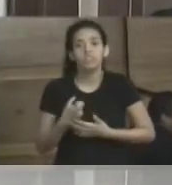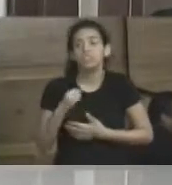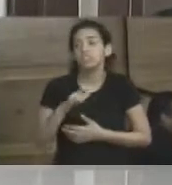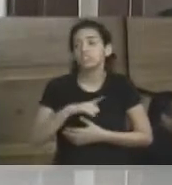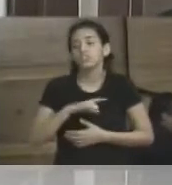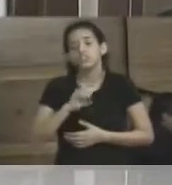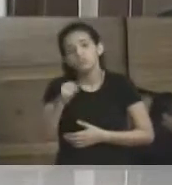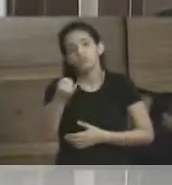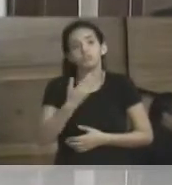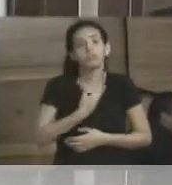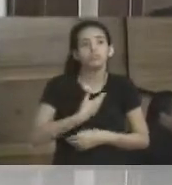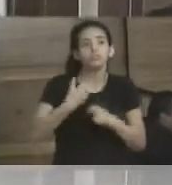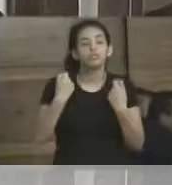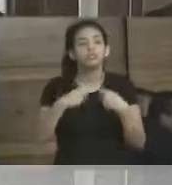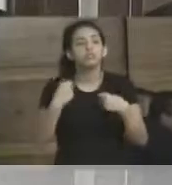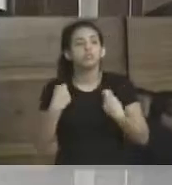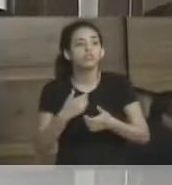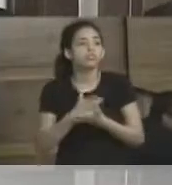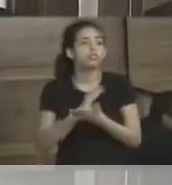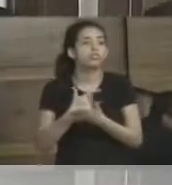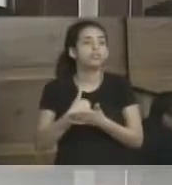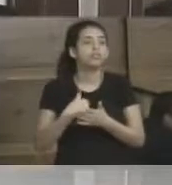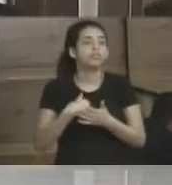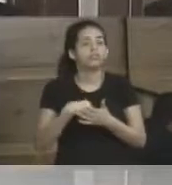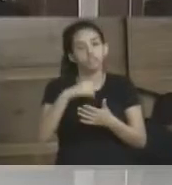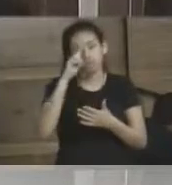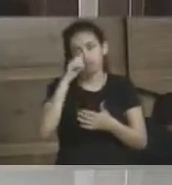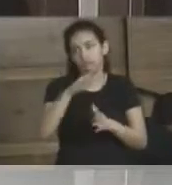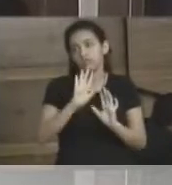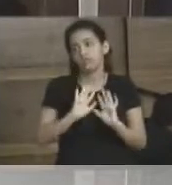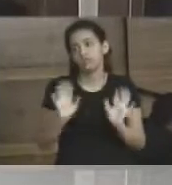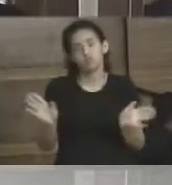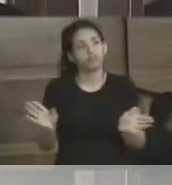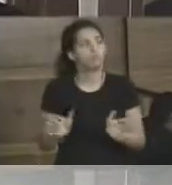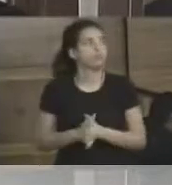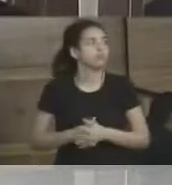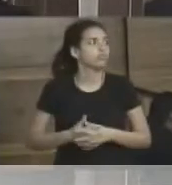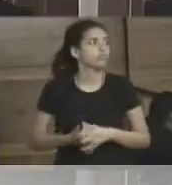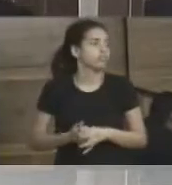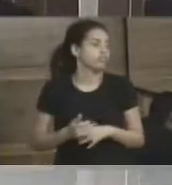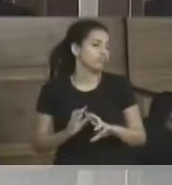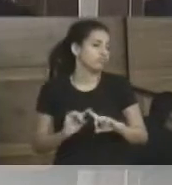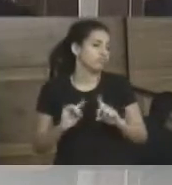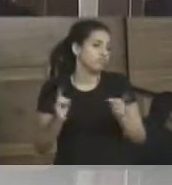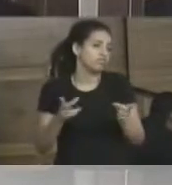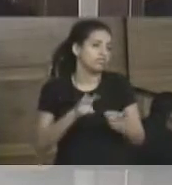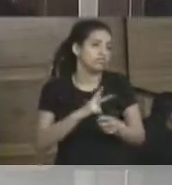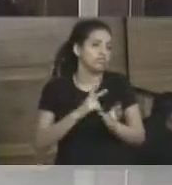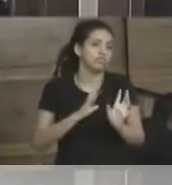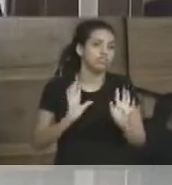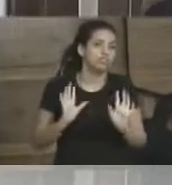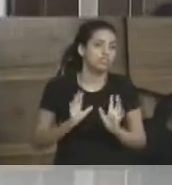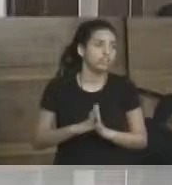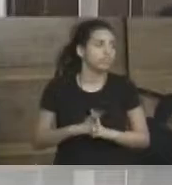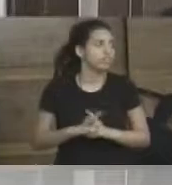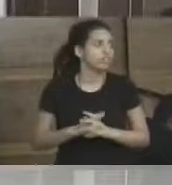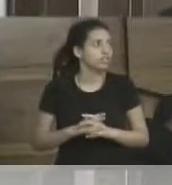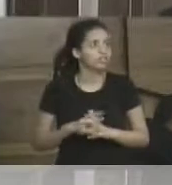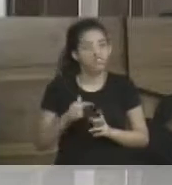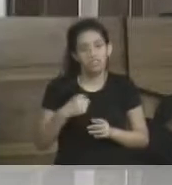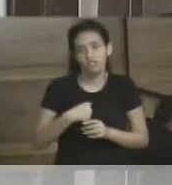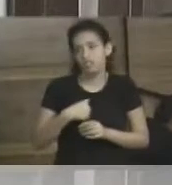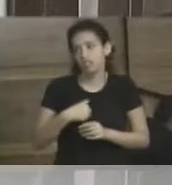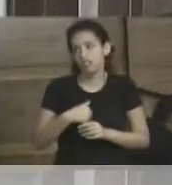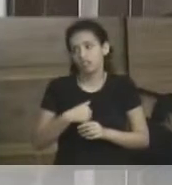oportunidade, algum amigo precisando de alguma coisa, eu mando em caminho. E aí, eu tenho feito, mas isso é coisa particular, o Marco Antônio Braga da Silva